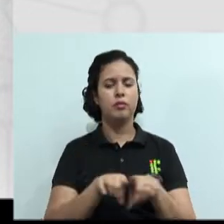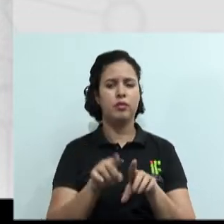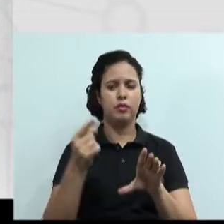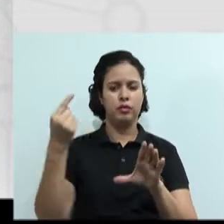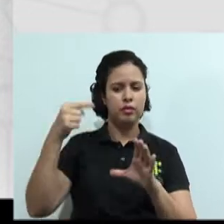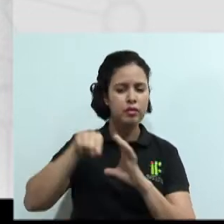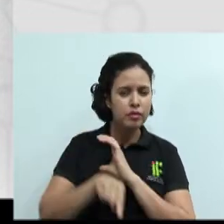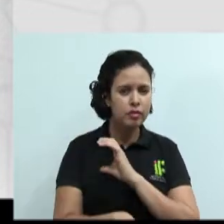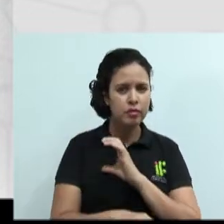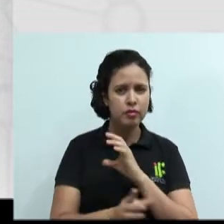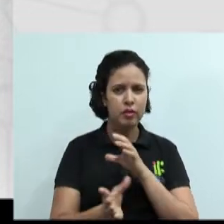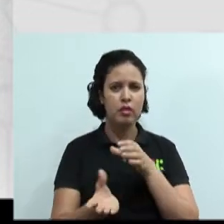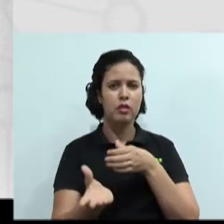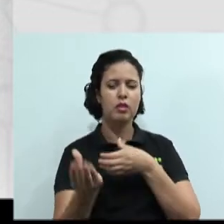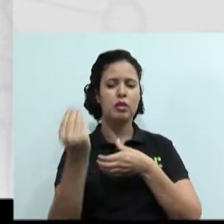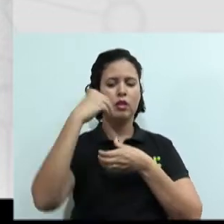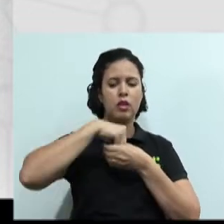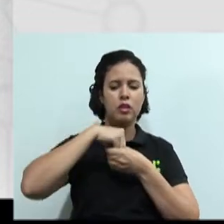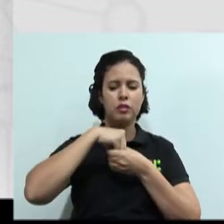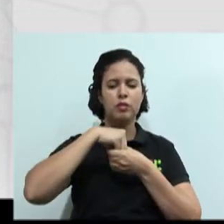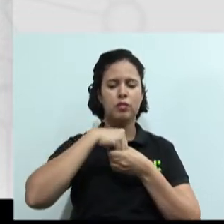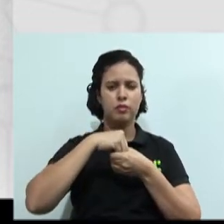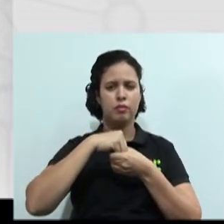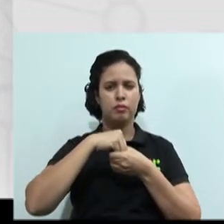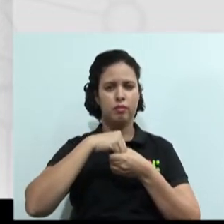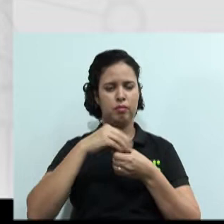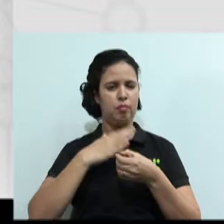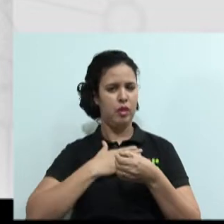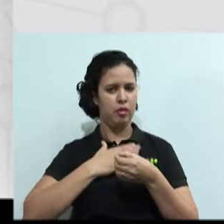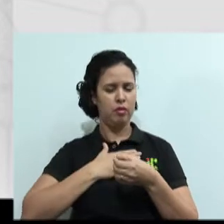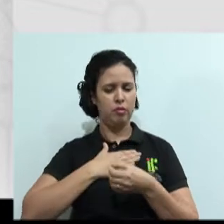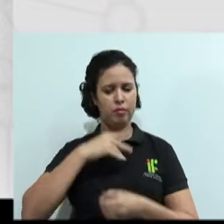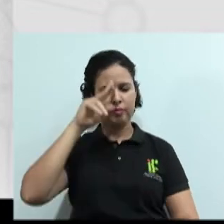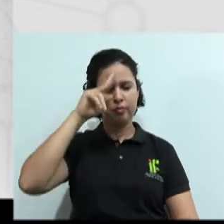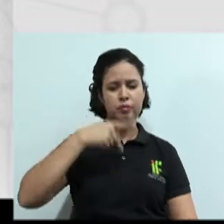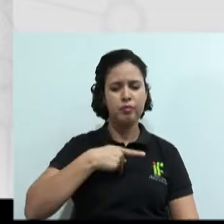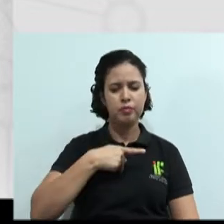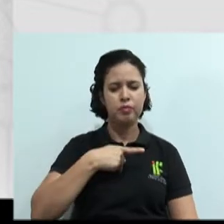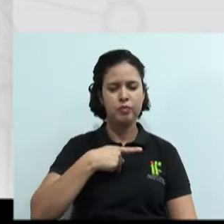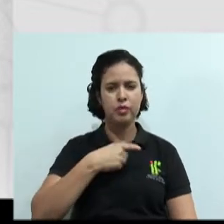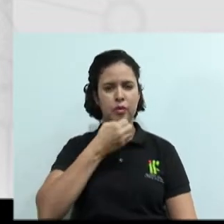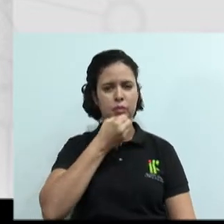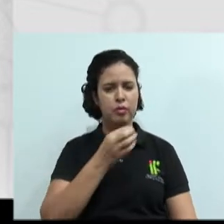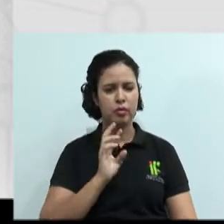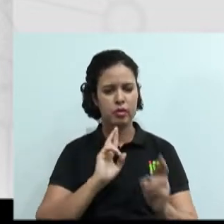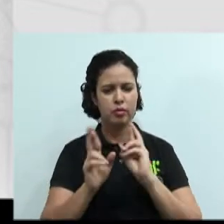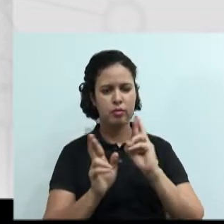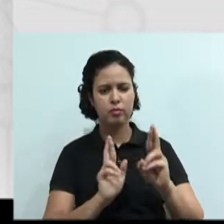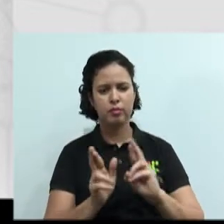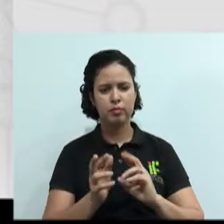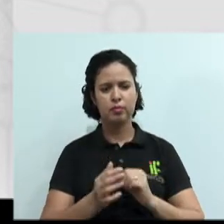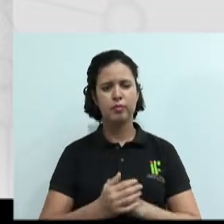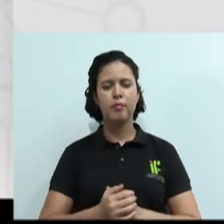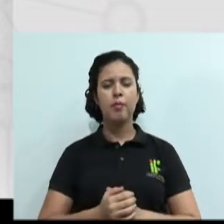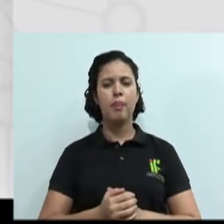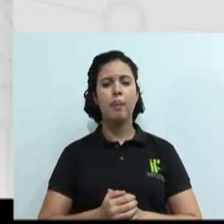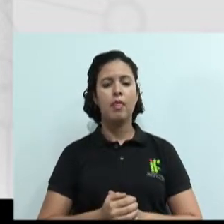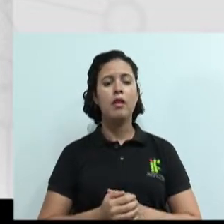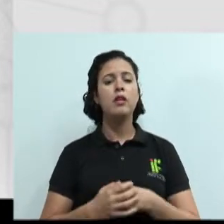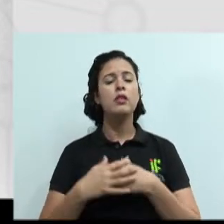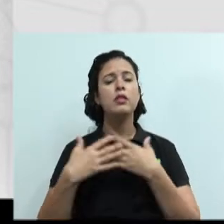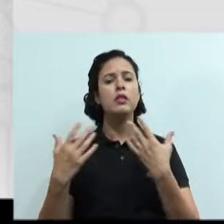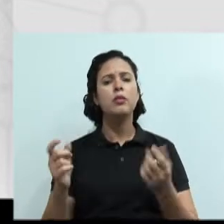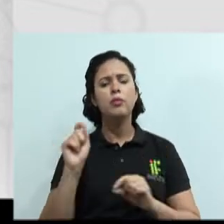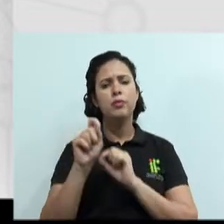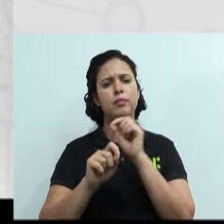intrapessoal. E nós vamos ver mais adiante. Olha aí, o que é relacionamento intrapessoal?